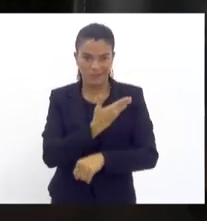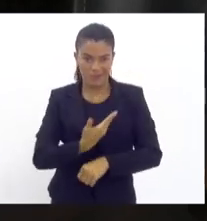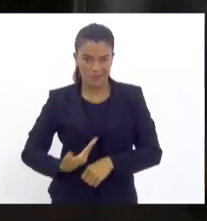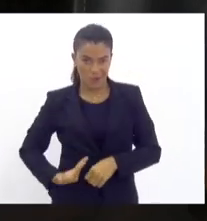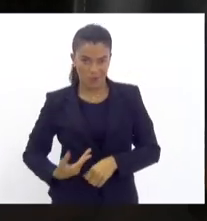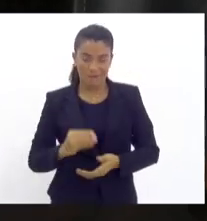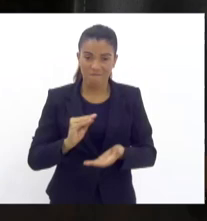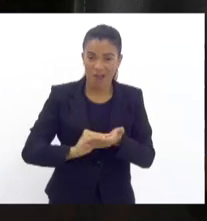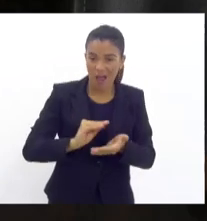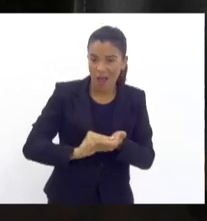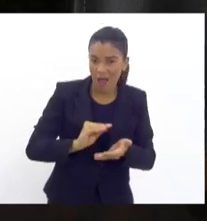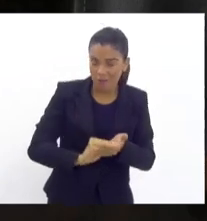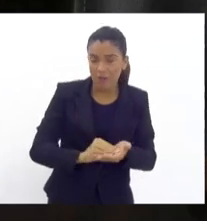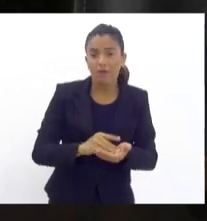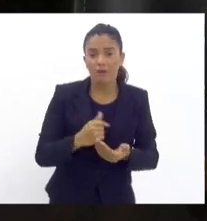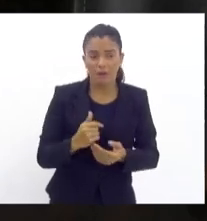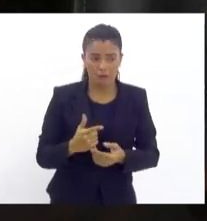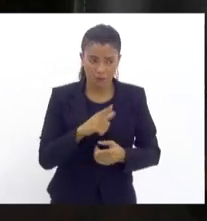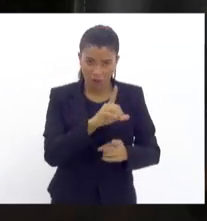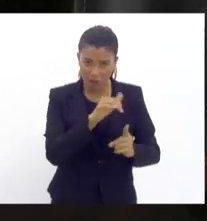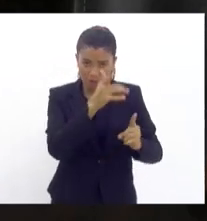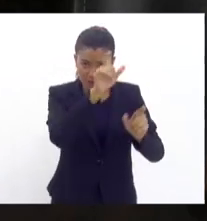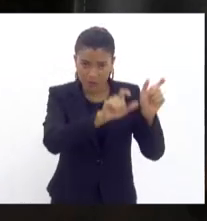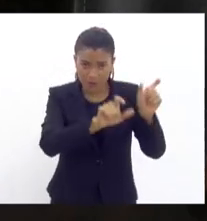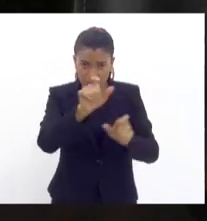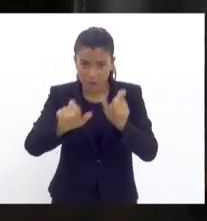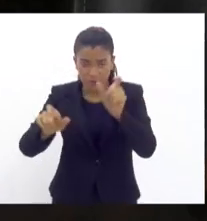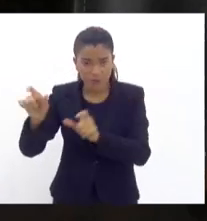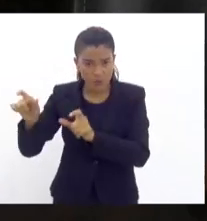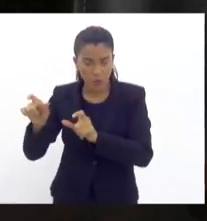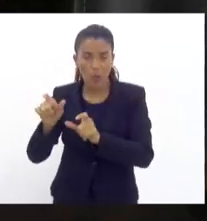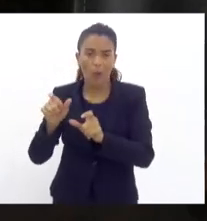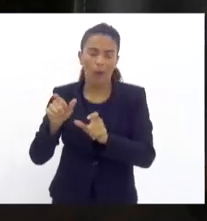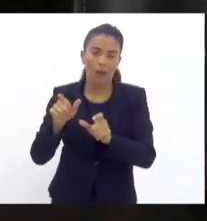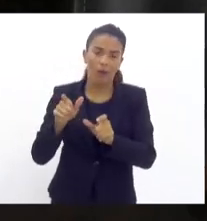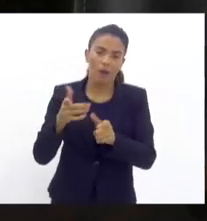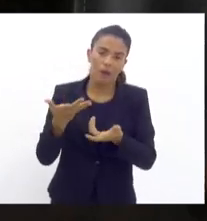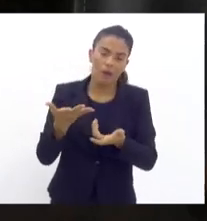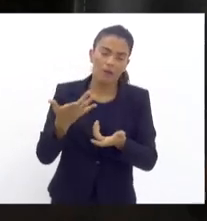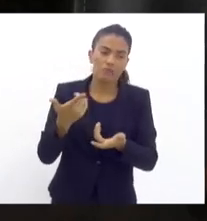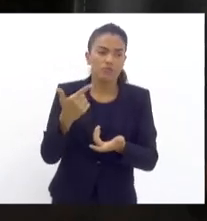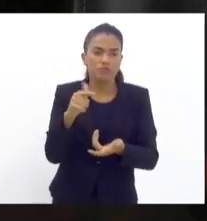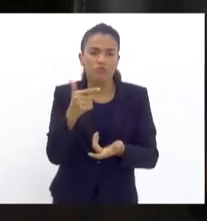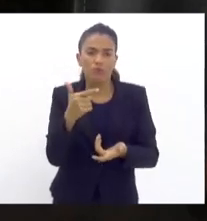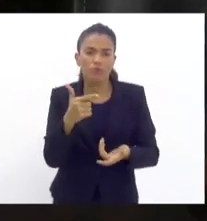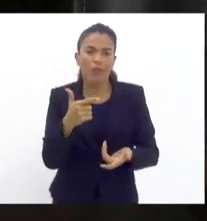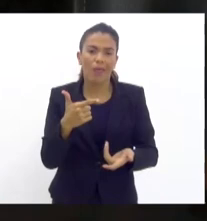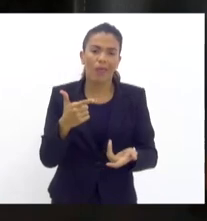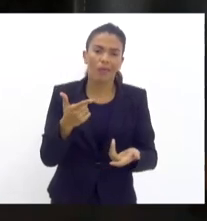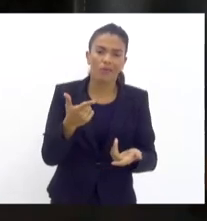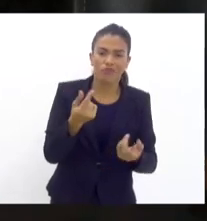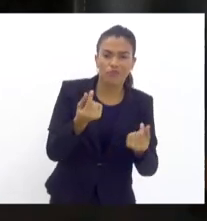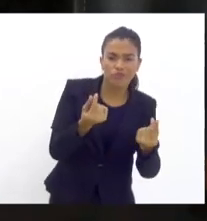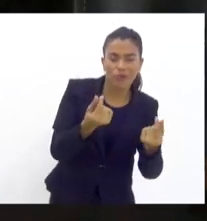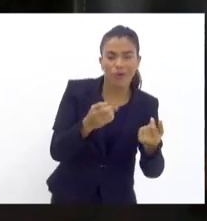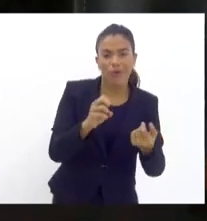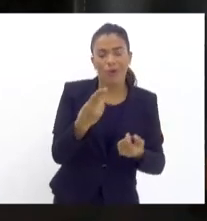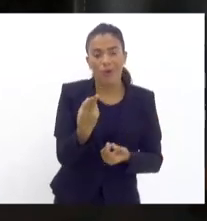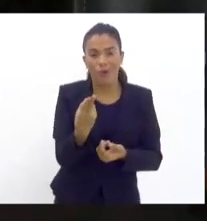os indefesos, aqueles que não podem, não têm a condição de portar uma arma, de ter uma